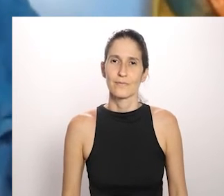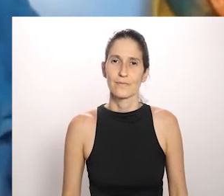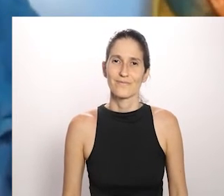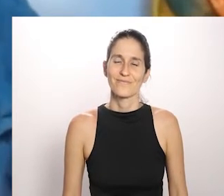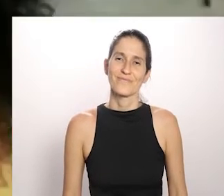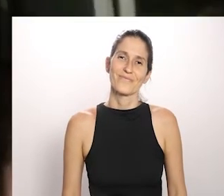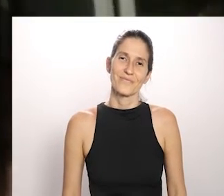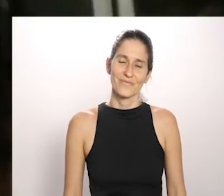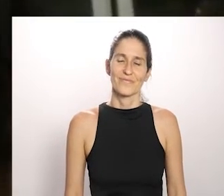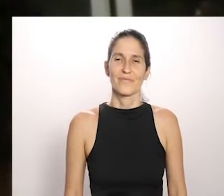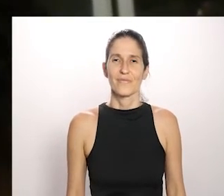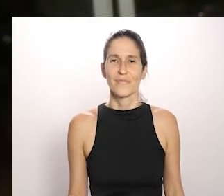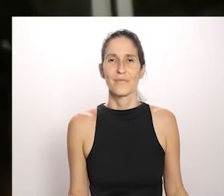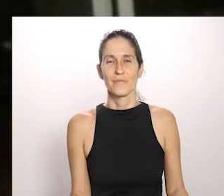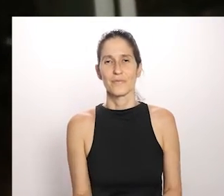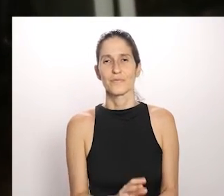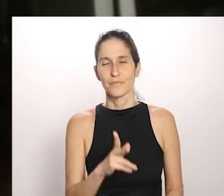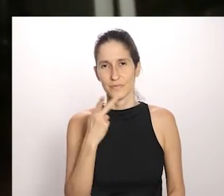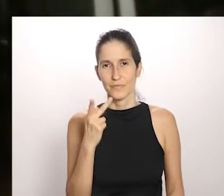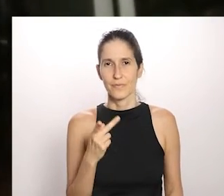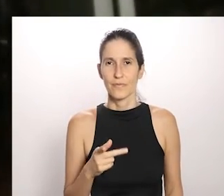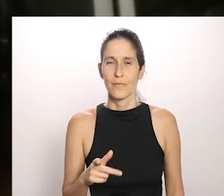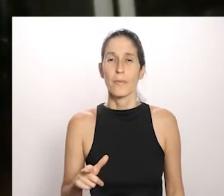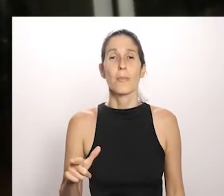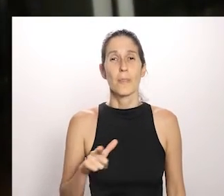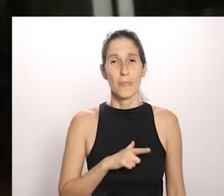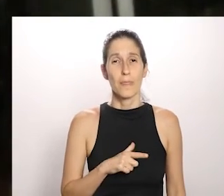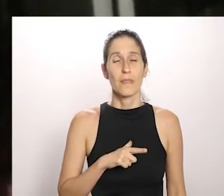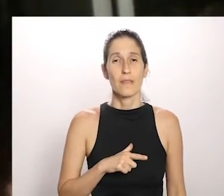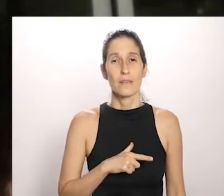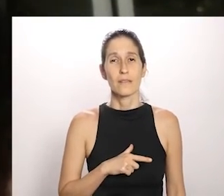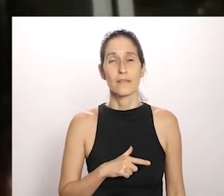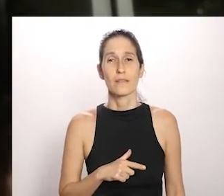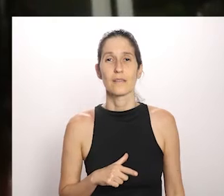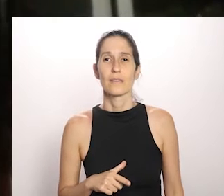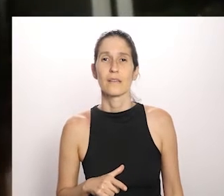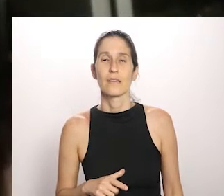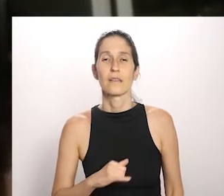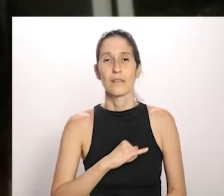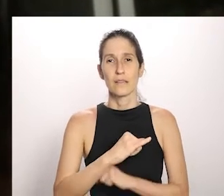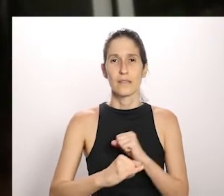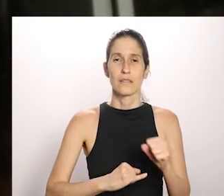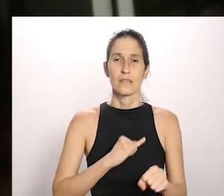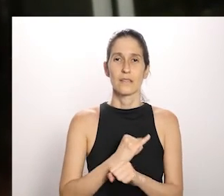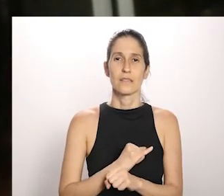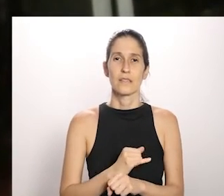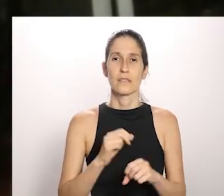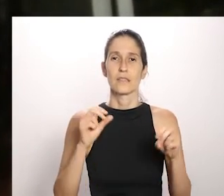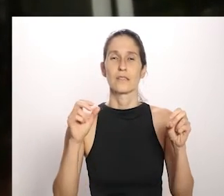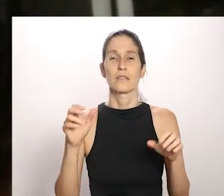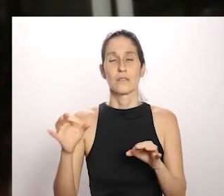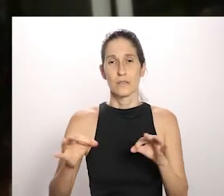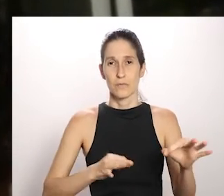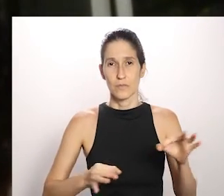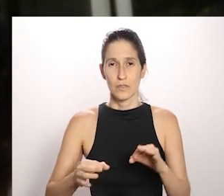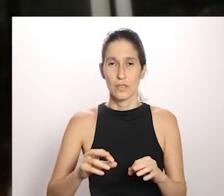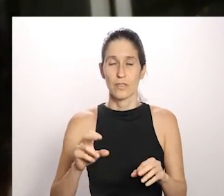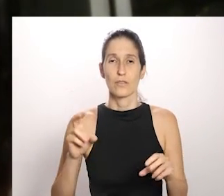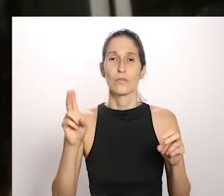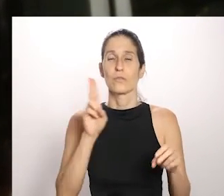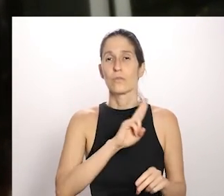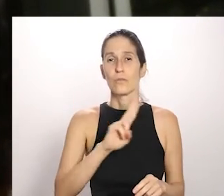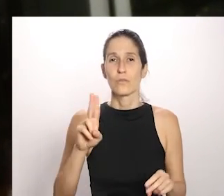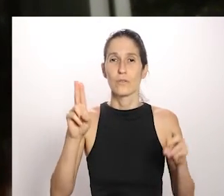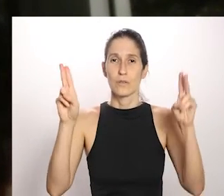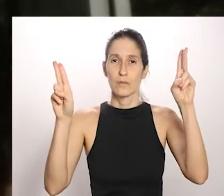Abri o microfone, né? Então, tem sim o projeto que se chama Pedra da